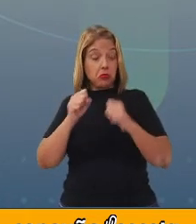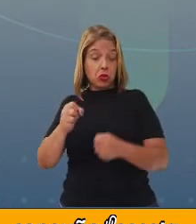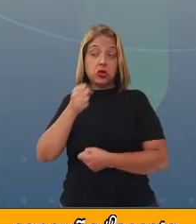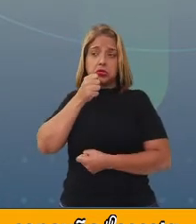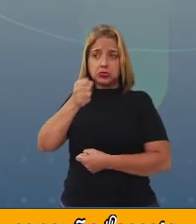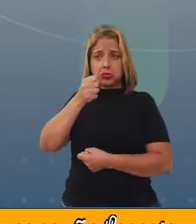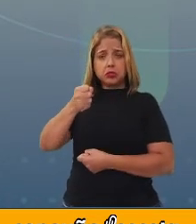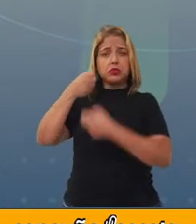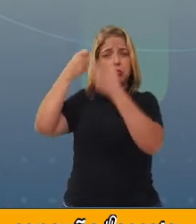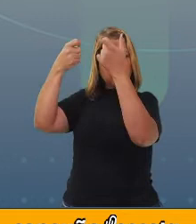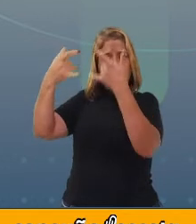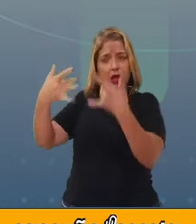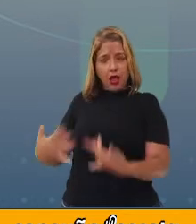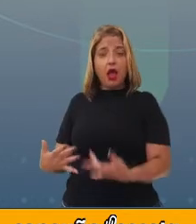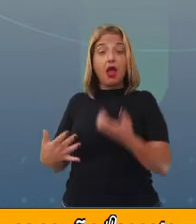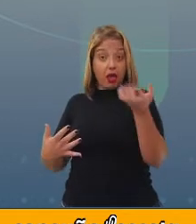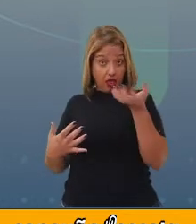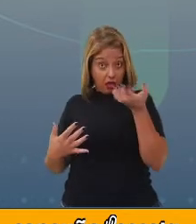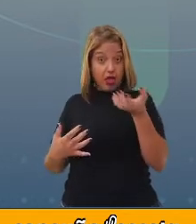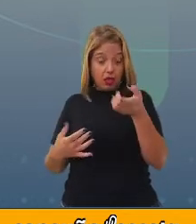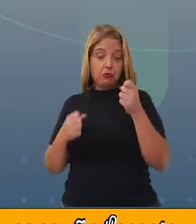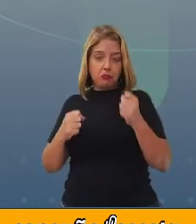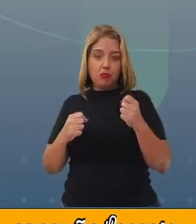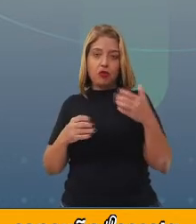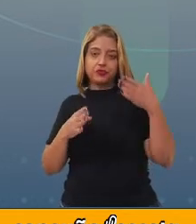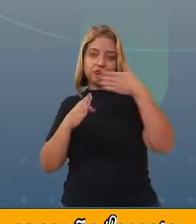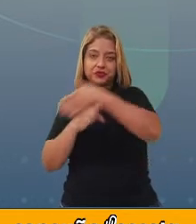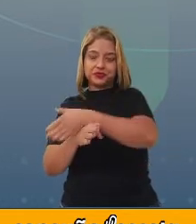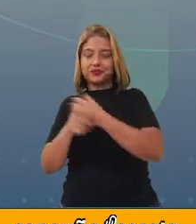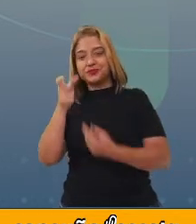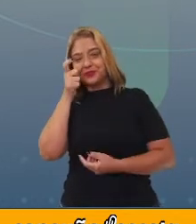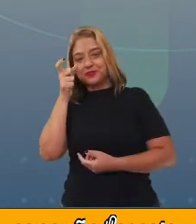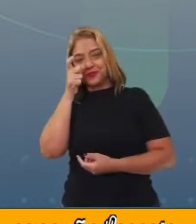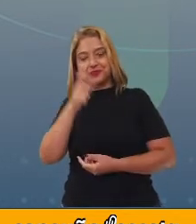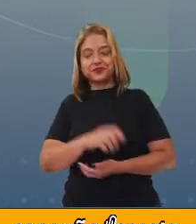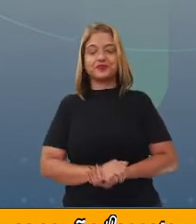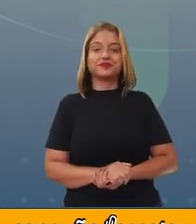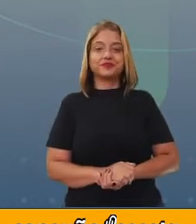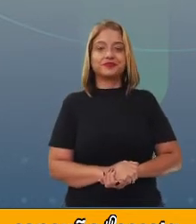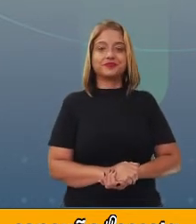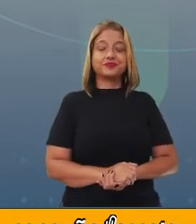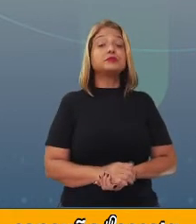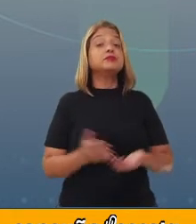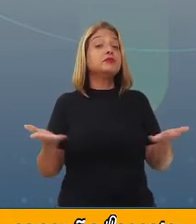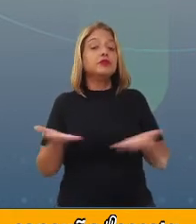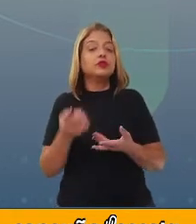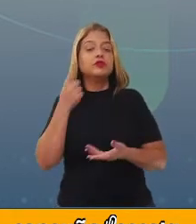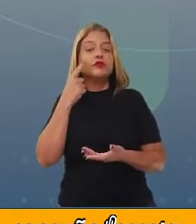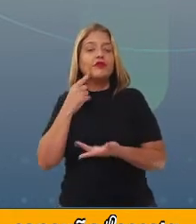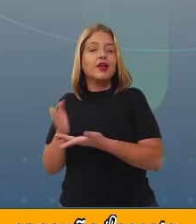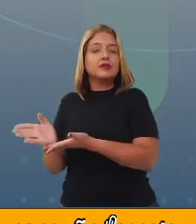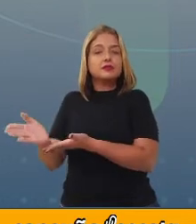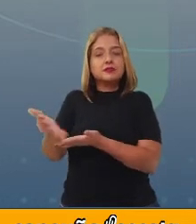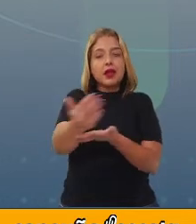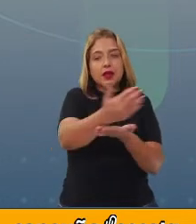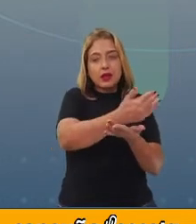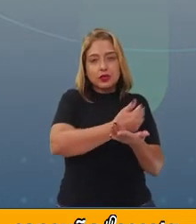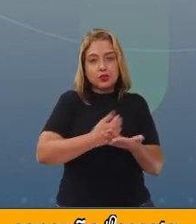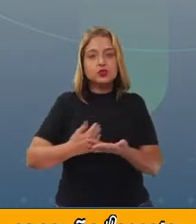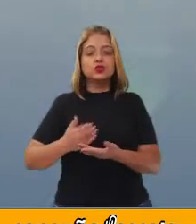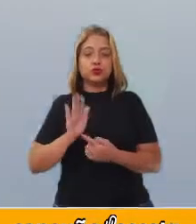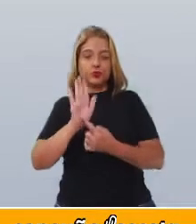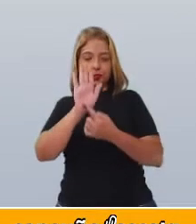entrevista aí mais ampliada. Vamos observar, então, alguns dados aqui nesse